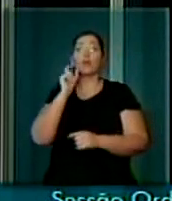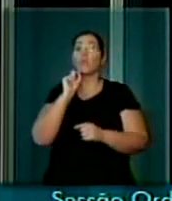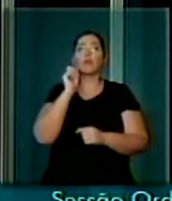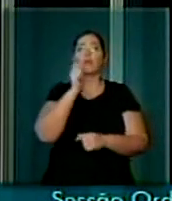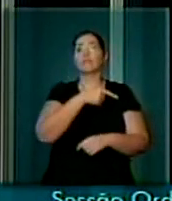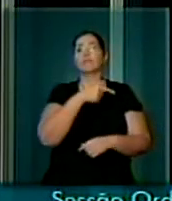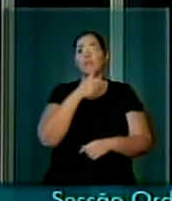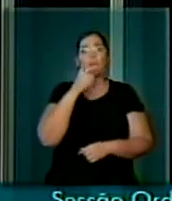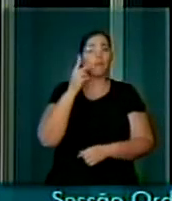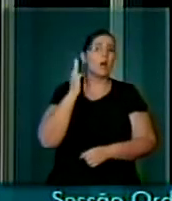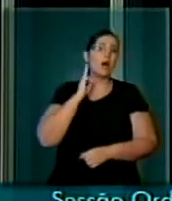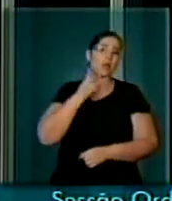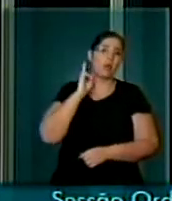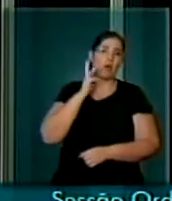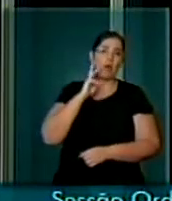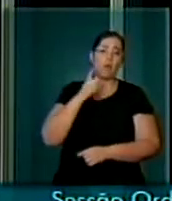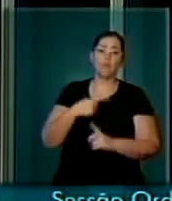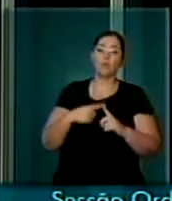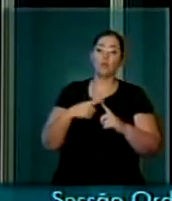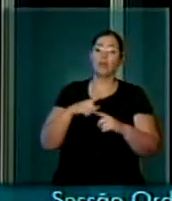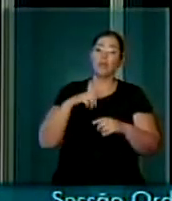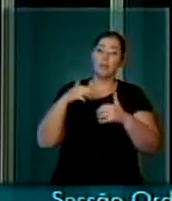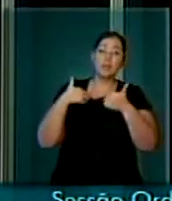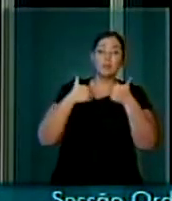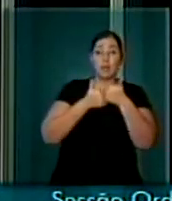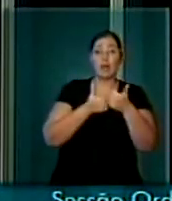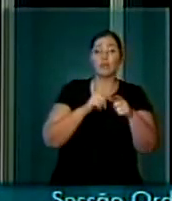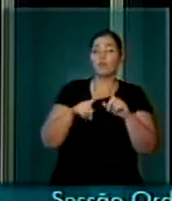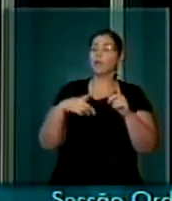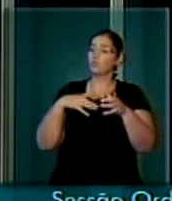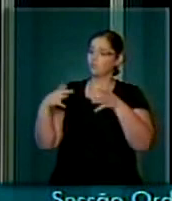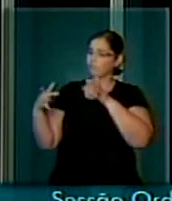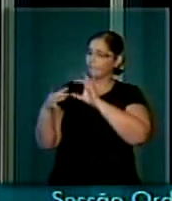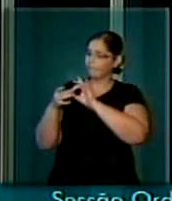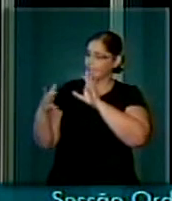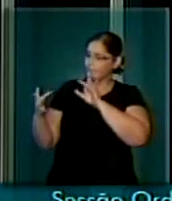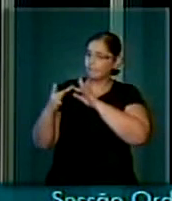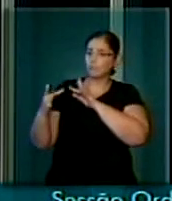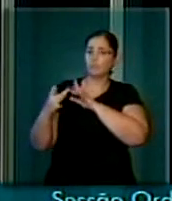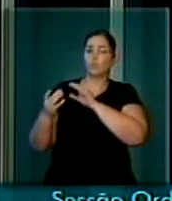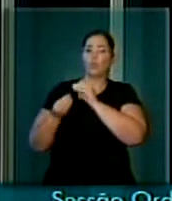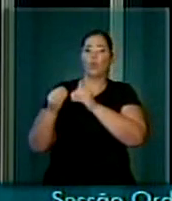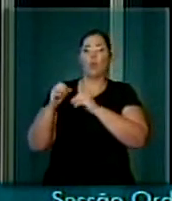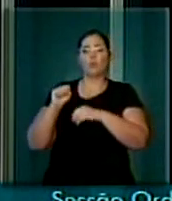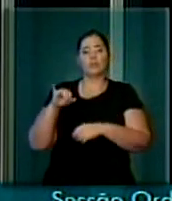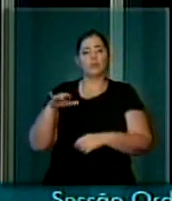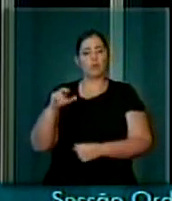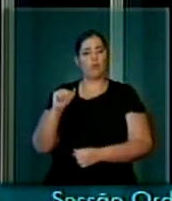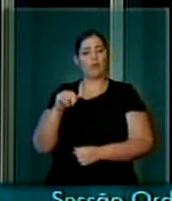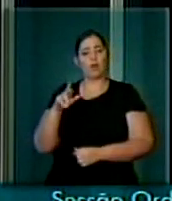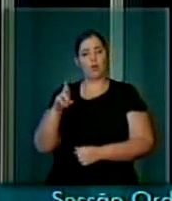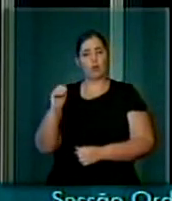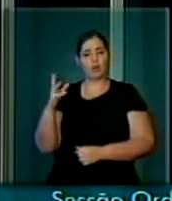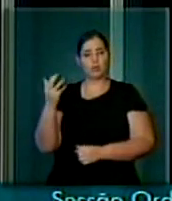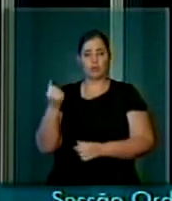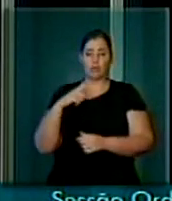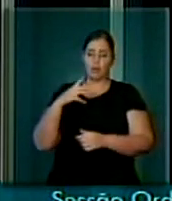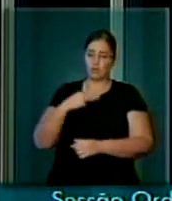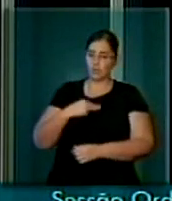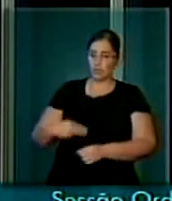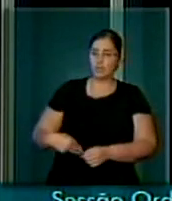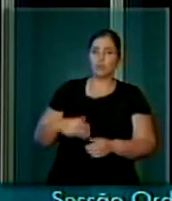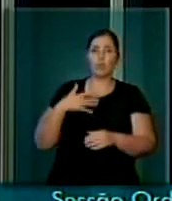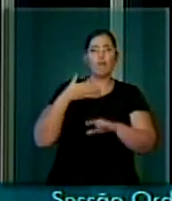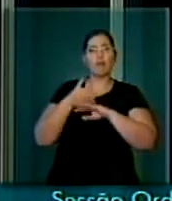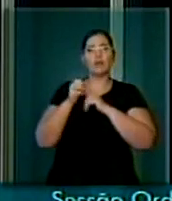nos aproximaram e este fato do ministro César Forrocha se encontrar à frente do STJ, tenho certeza